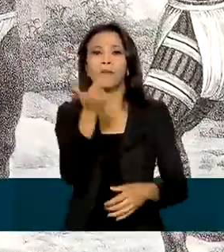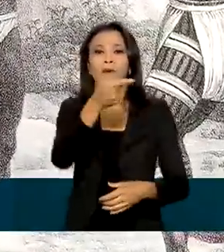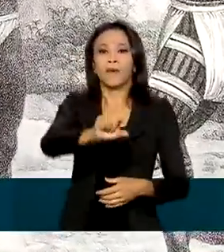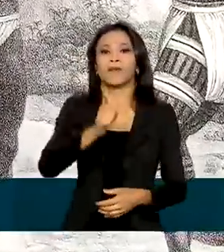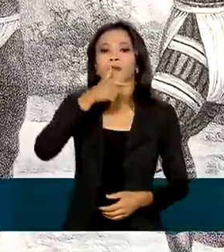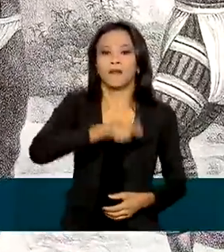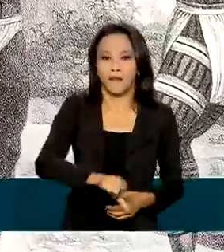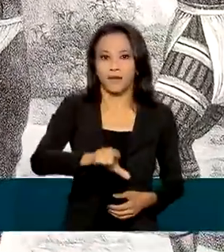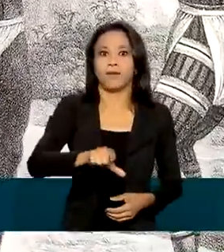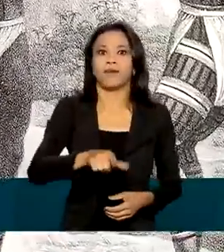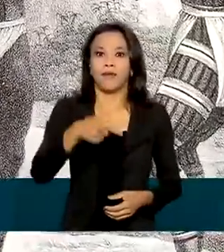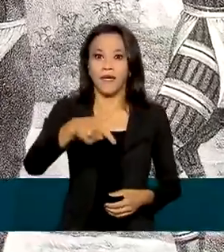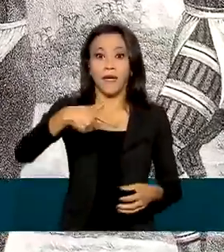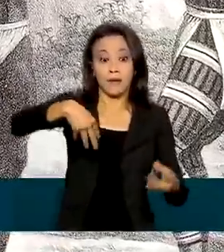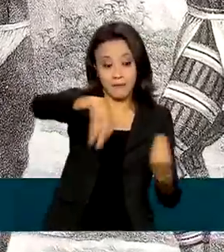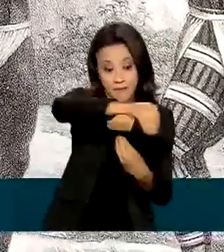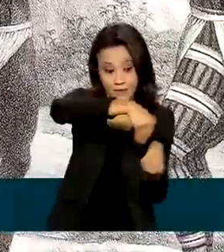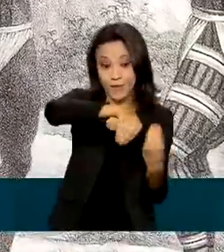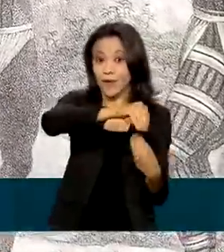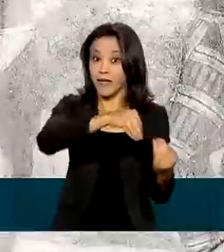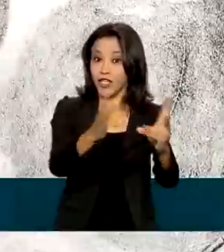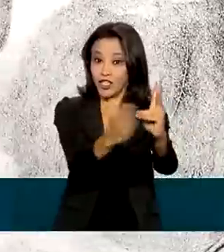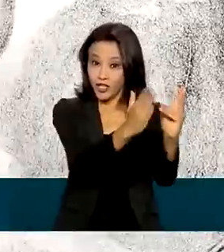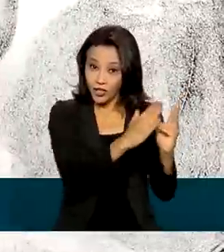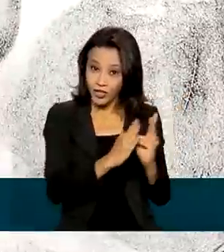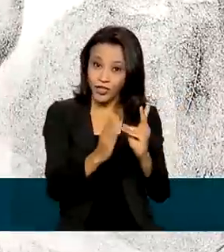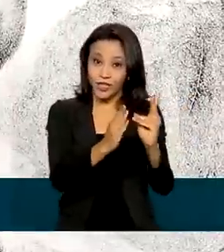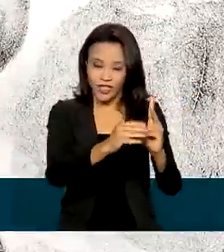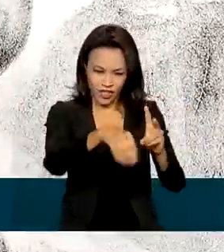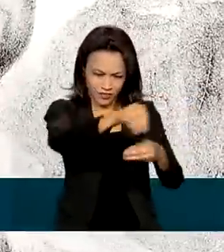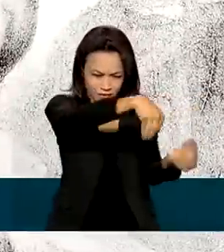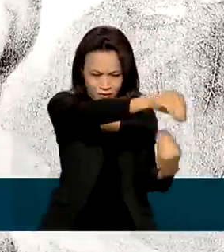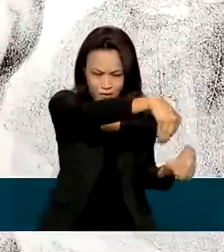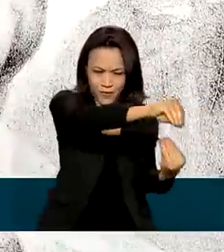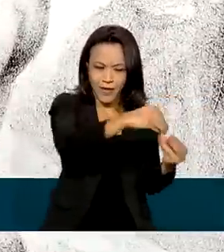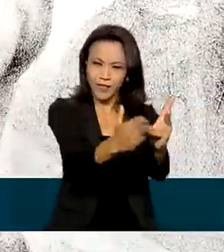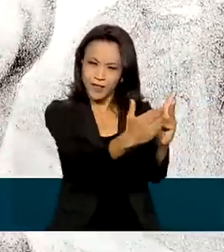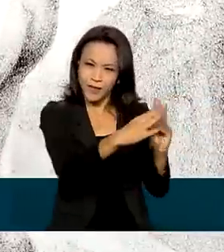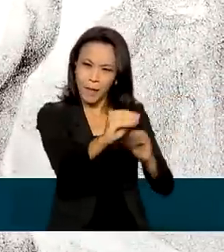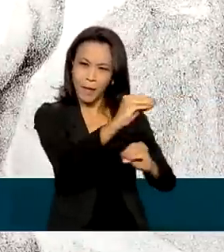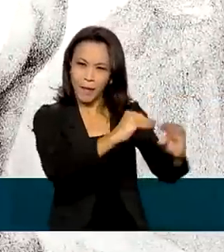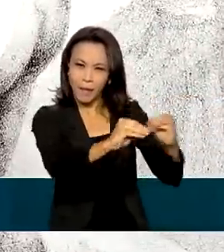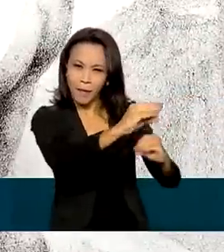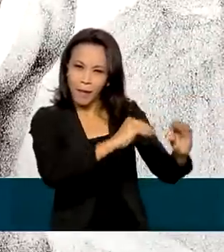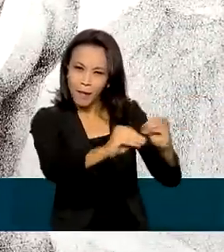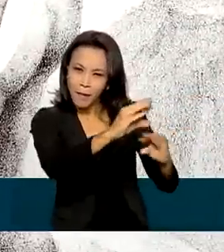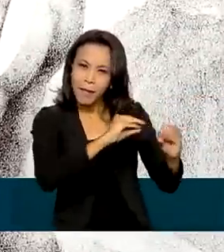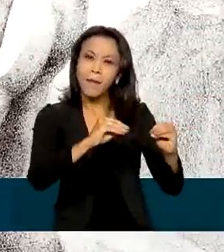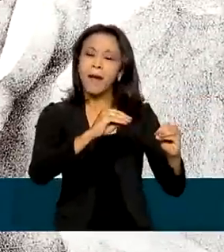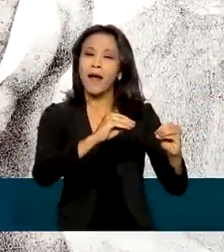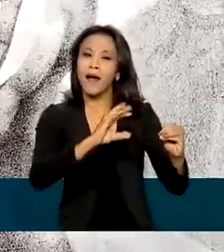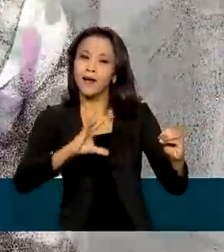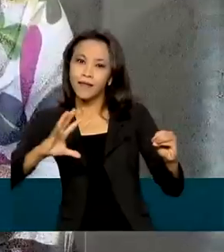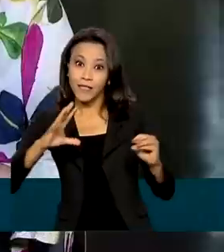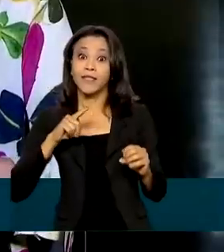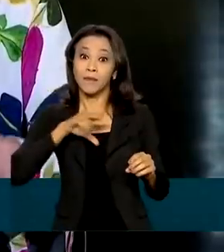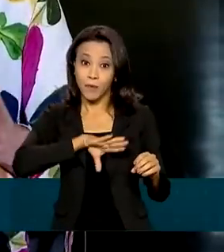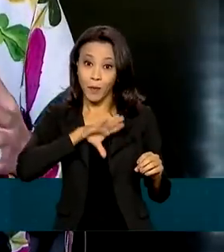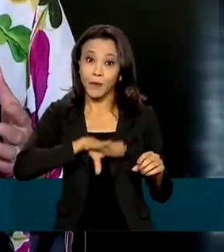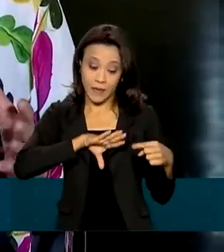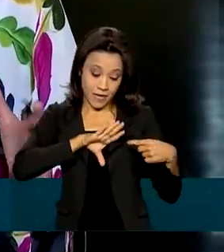Que é uma mescla de línguas indígenas diferentes, com uma estrutura mais para o português e tal.